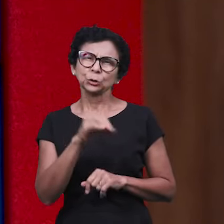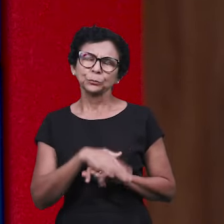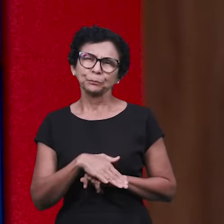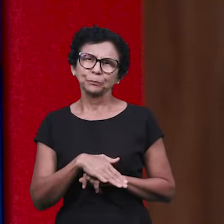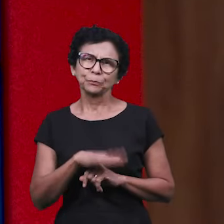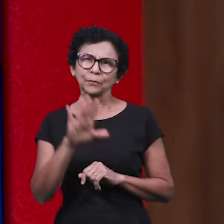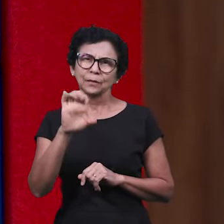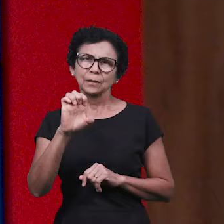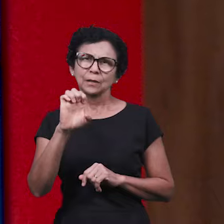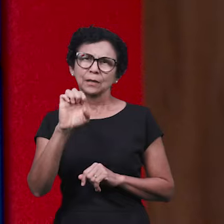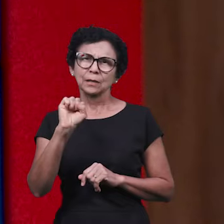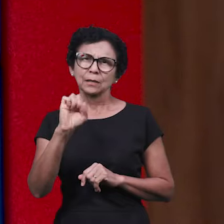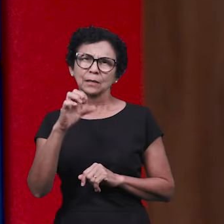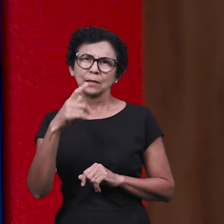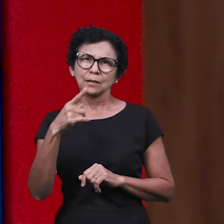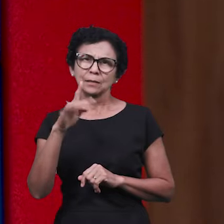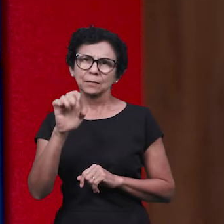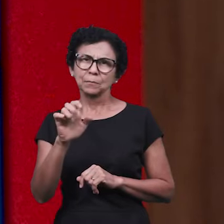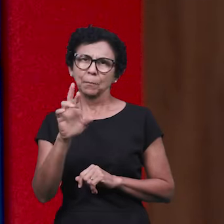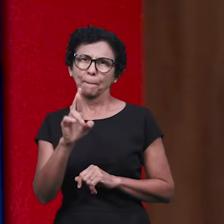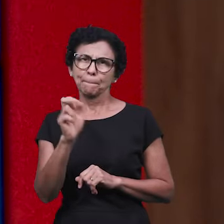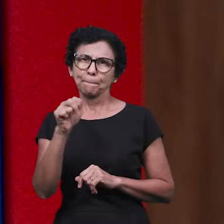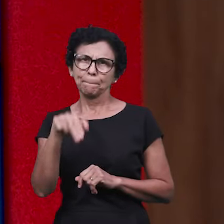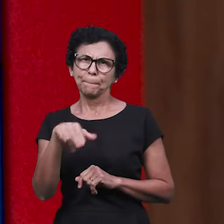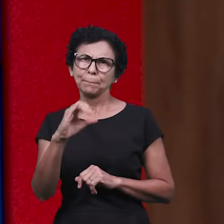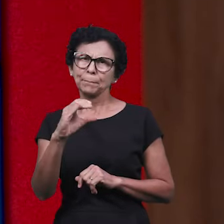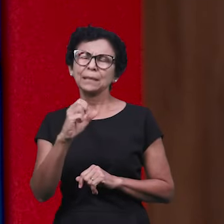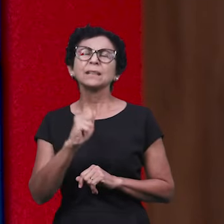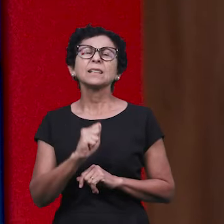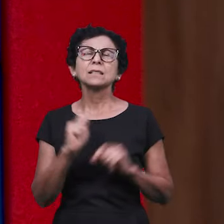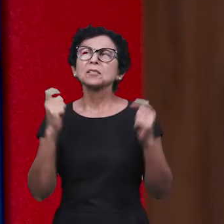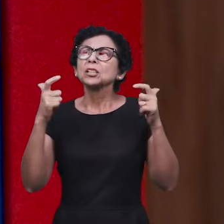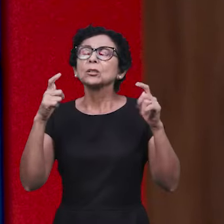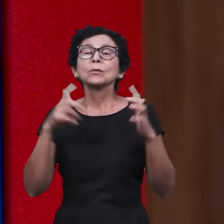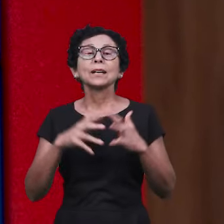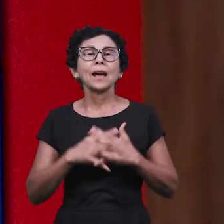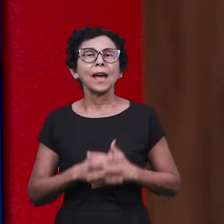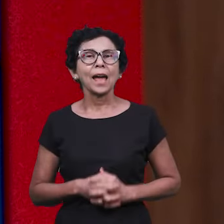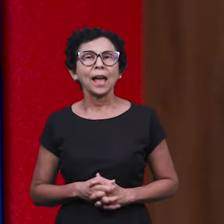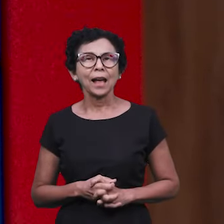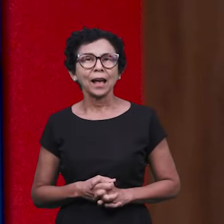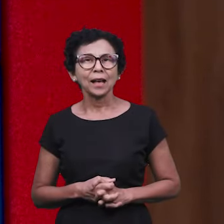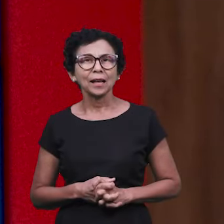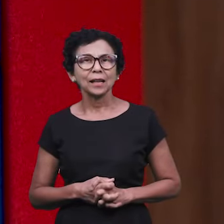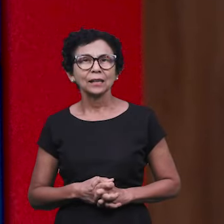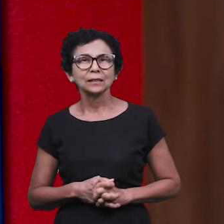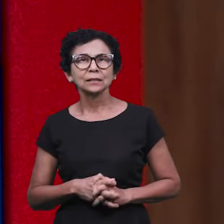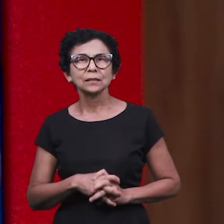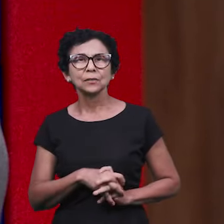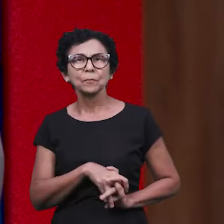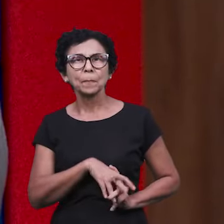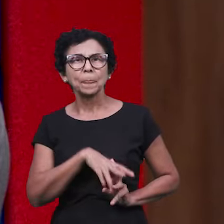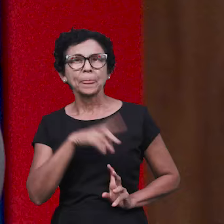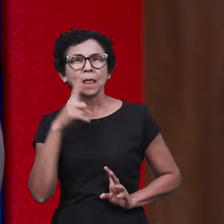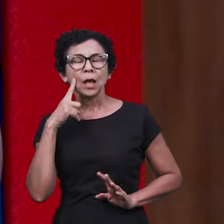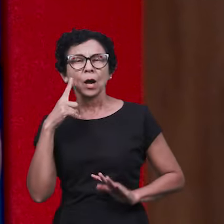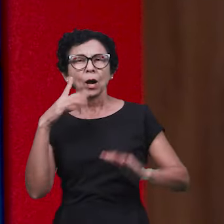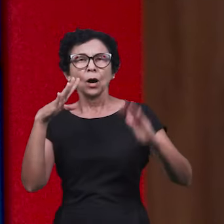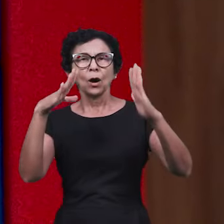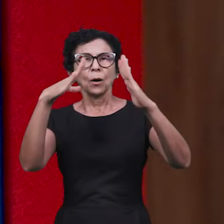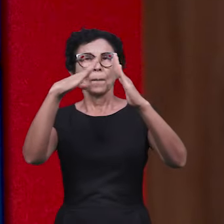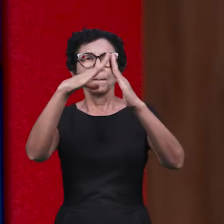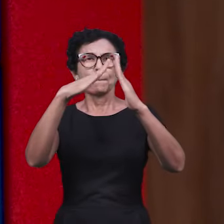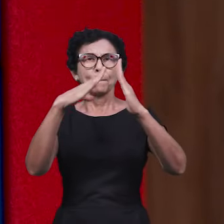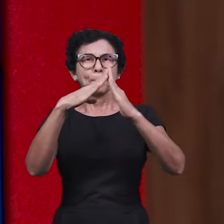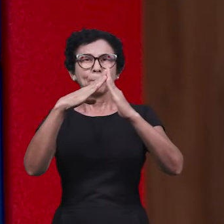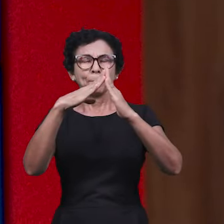aqui no estado do Espírito Santo. E o local ali possui uma usina fotovoltaica e é a maior estação de energia